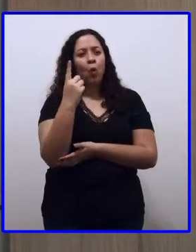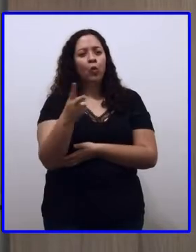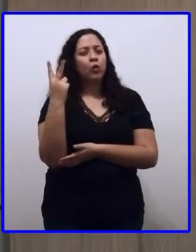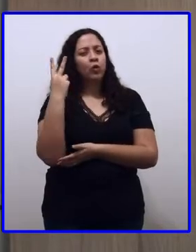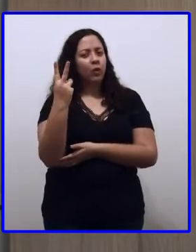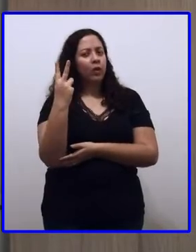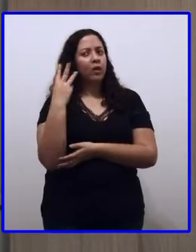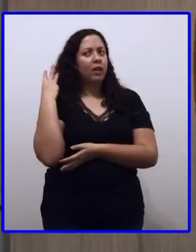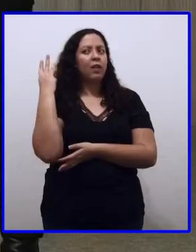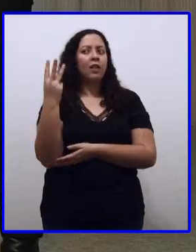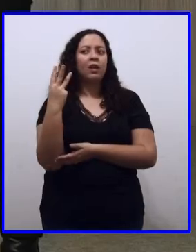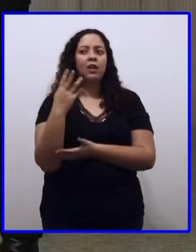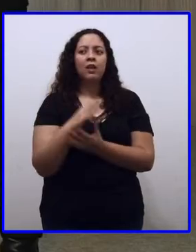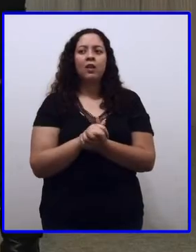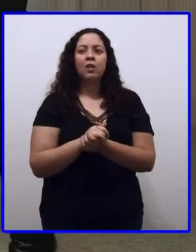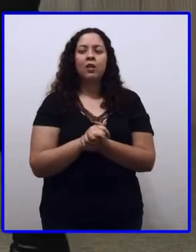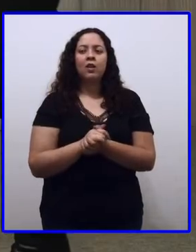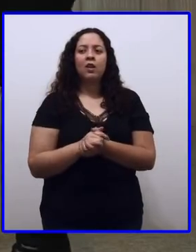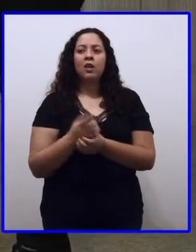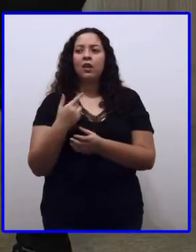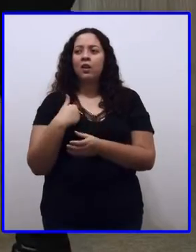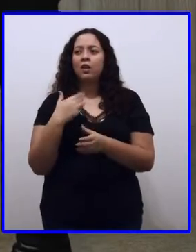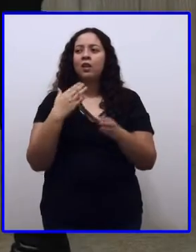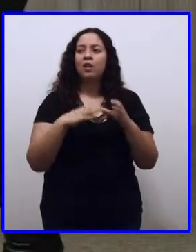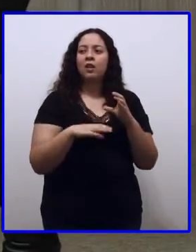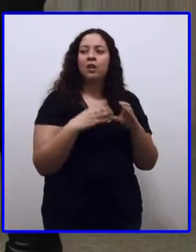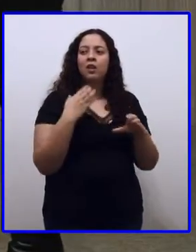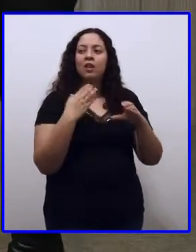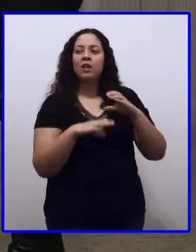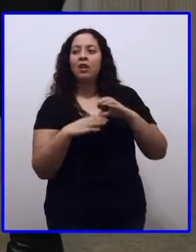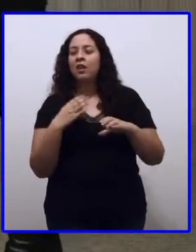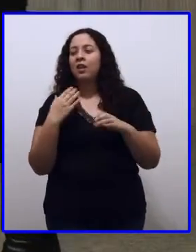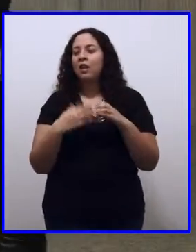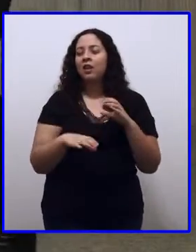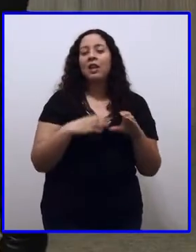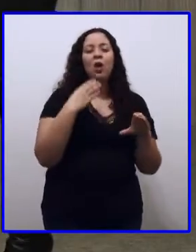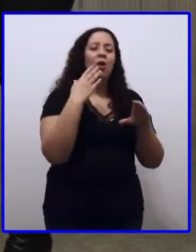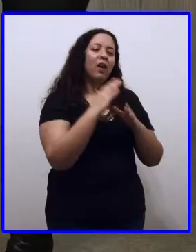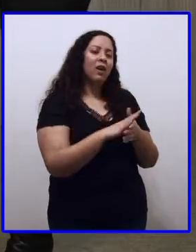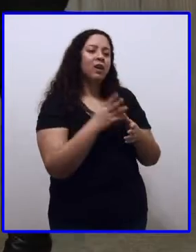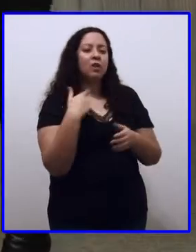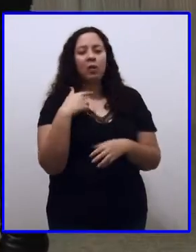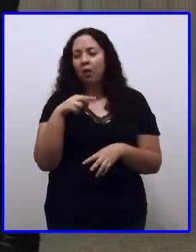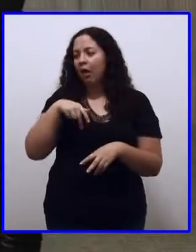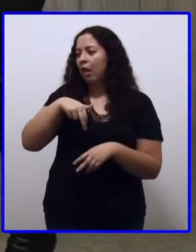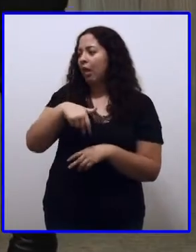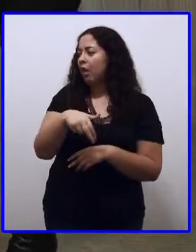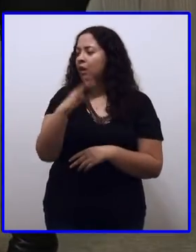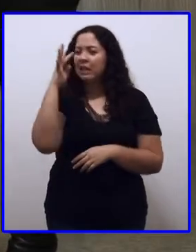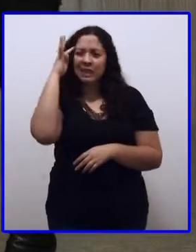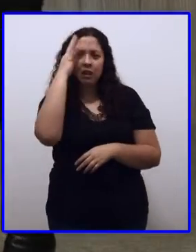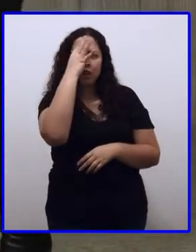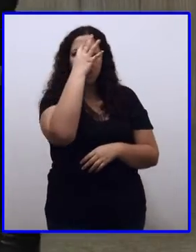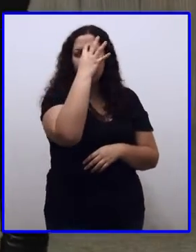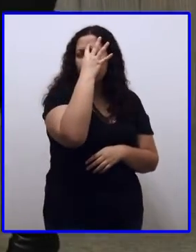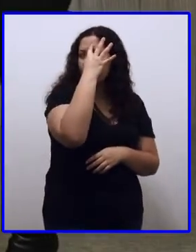Um, dois, três. Tenho andado distraído,